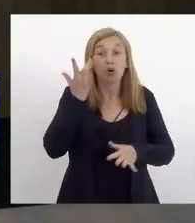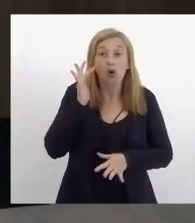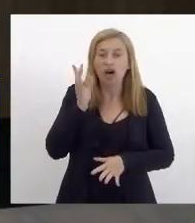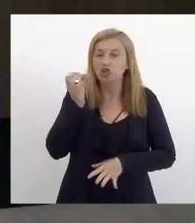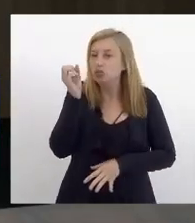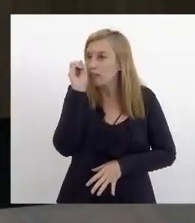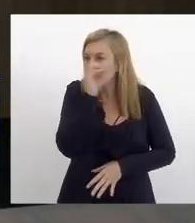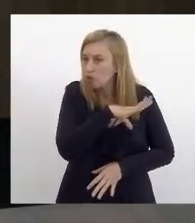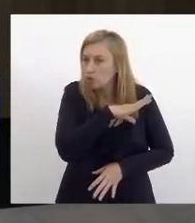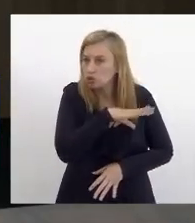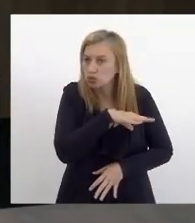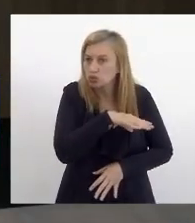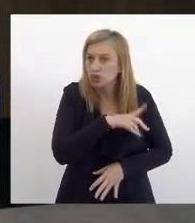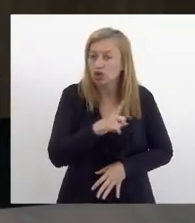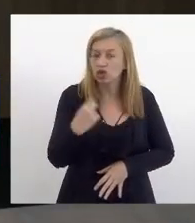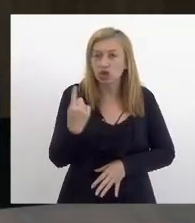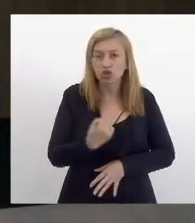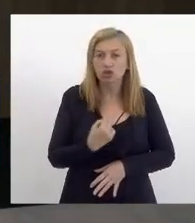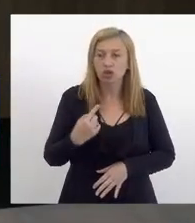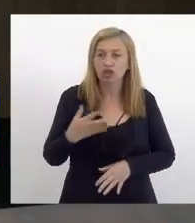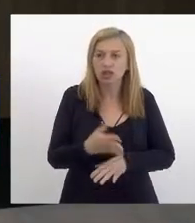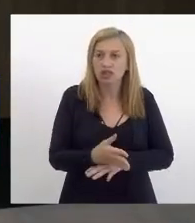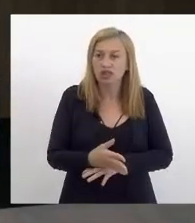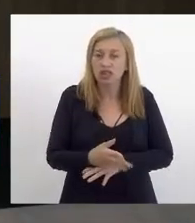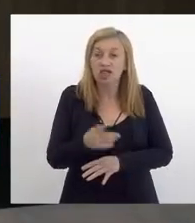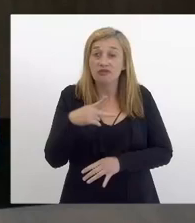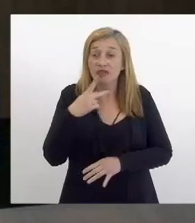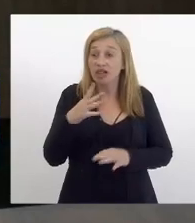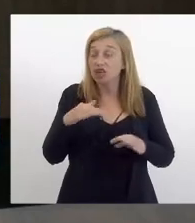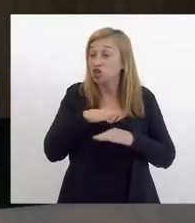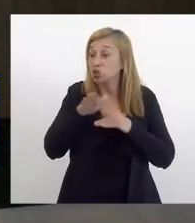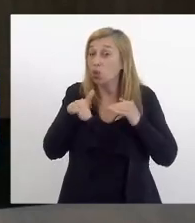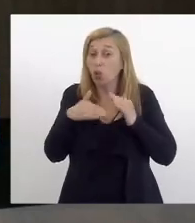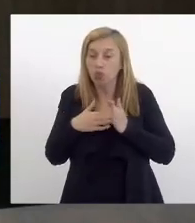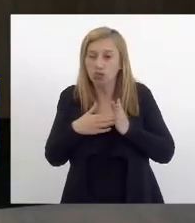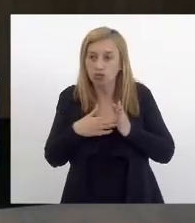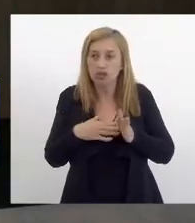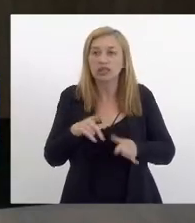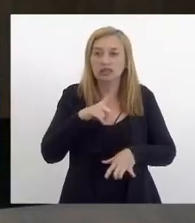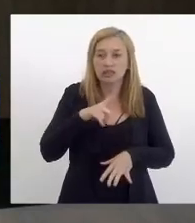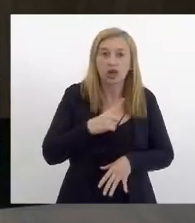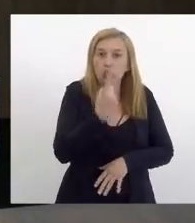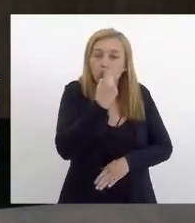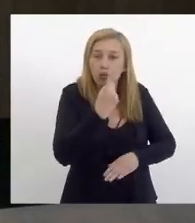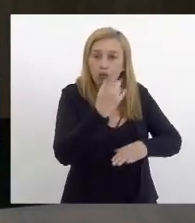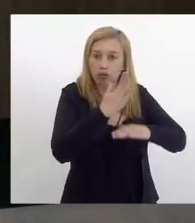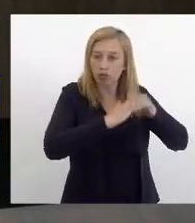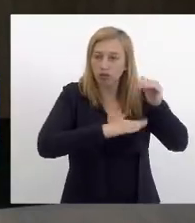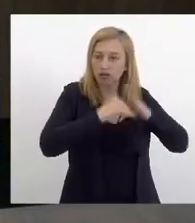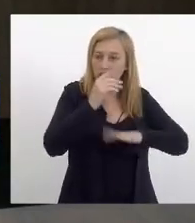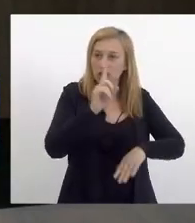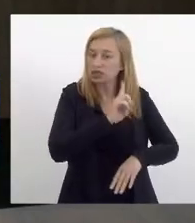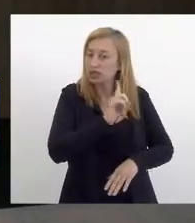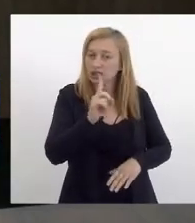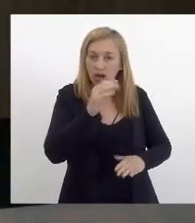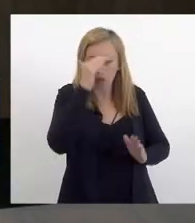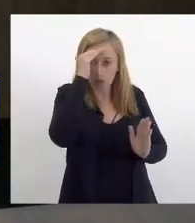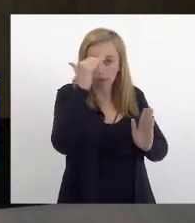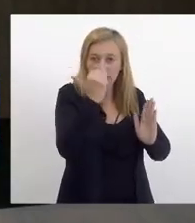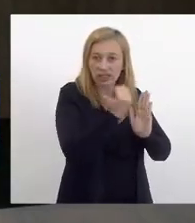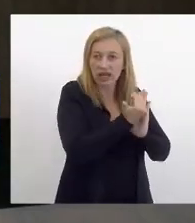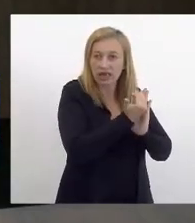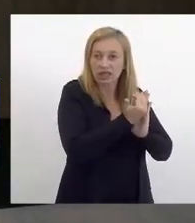absurdo que a gente chegue e generalize se tem um profissional que não está cumprindo